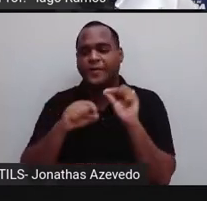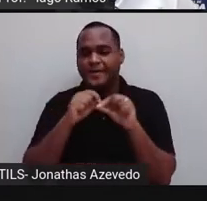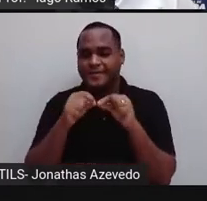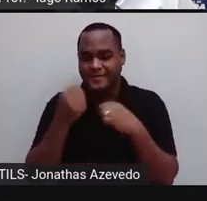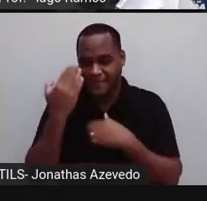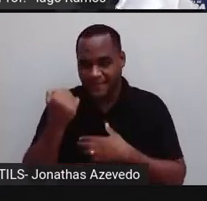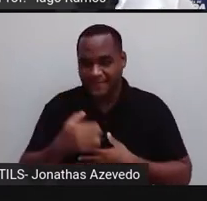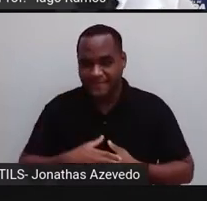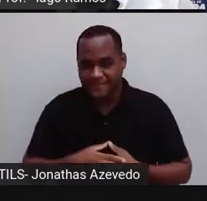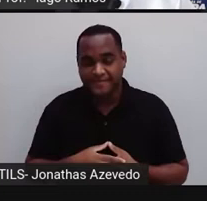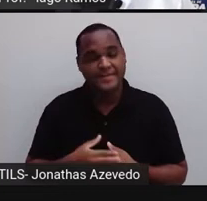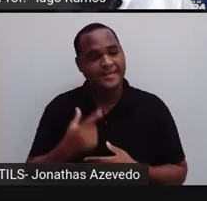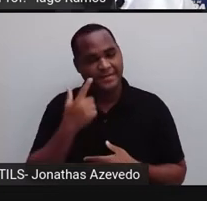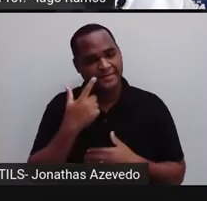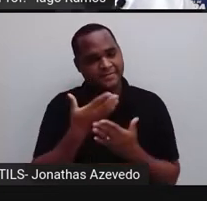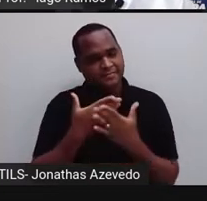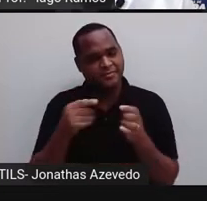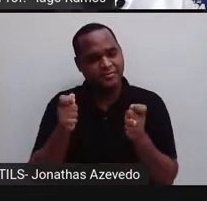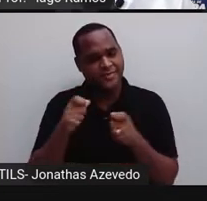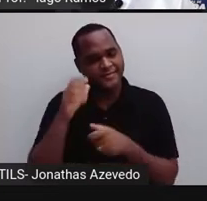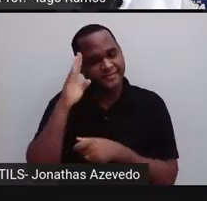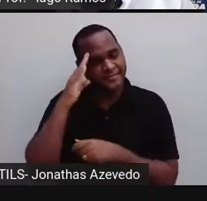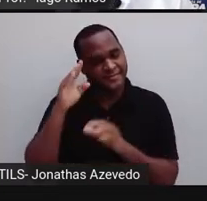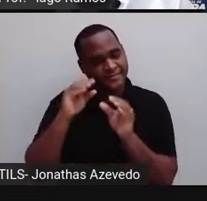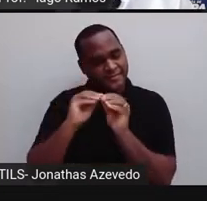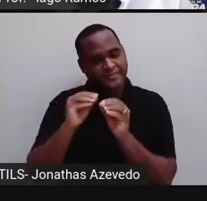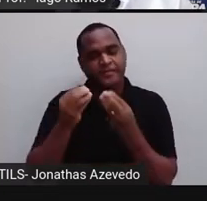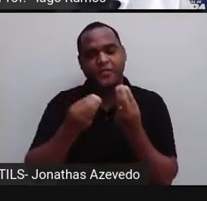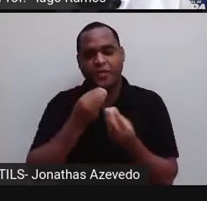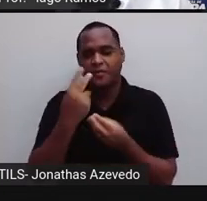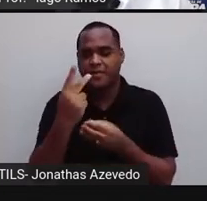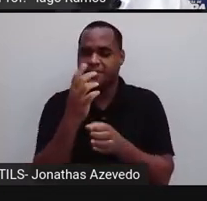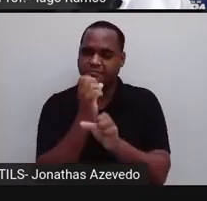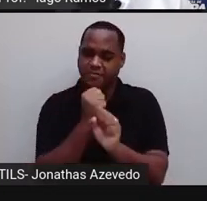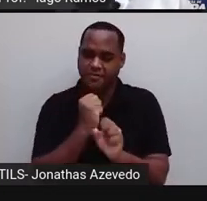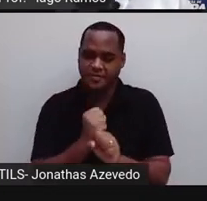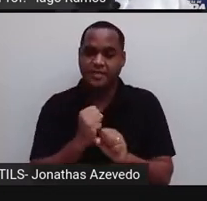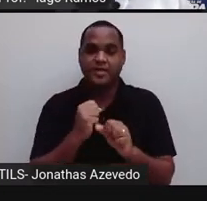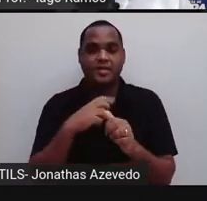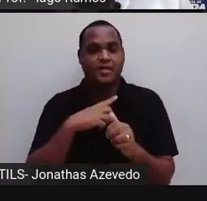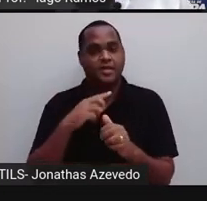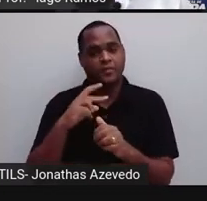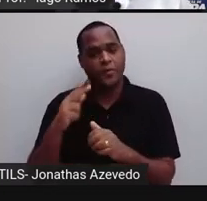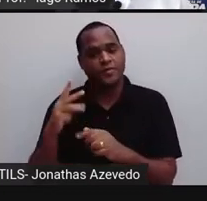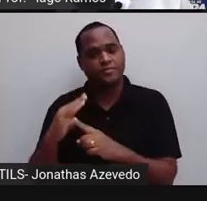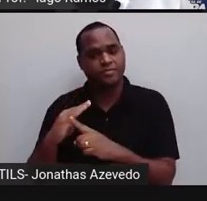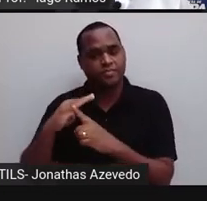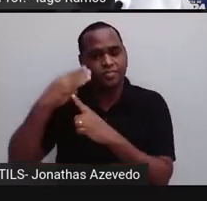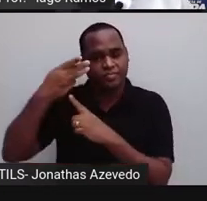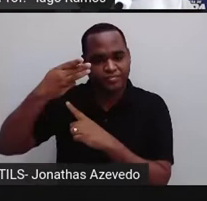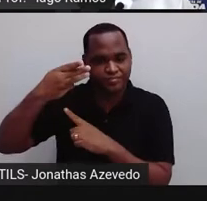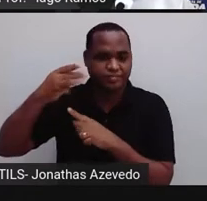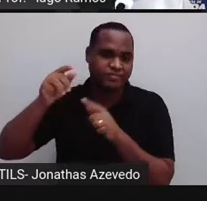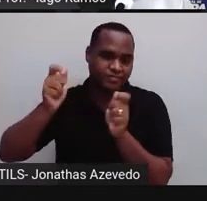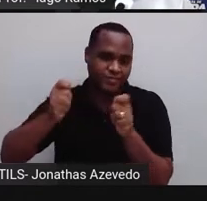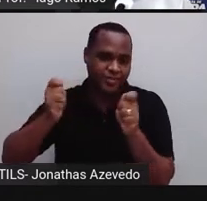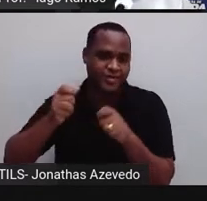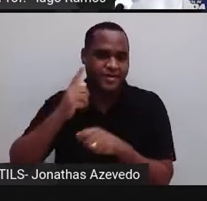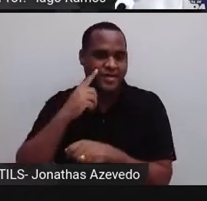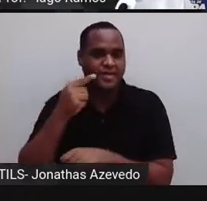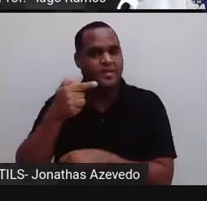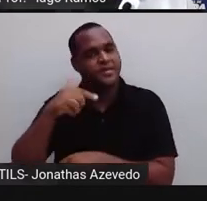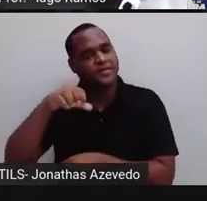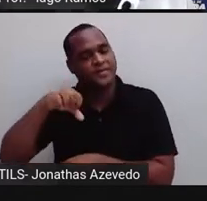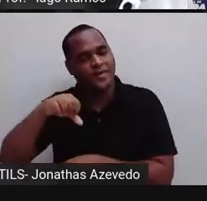Então, dando aí a entender que a gente precisa calcular a raiz cúbica de 729,